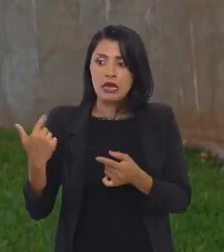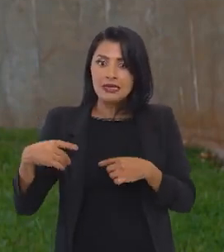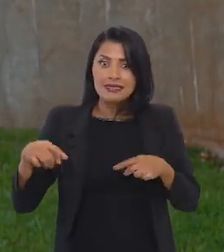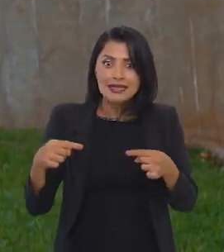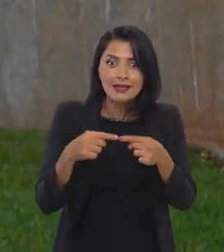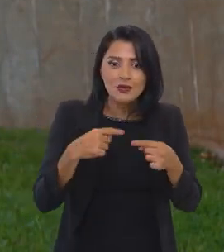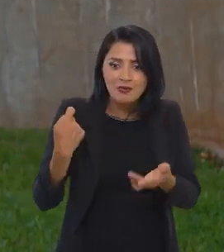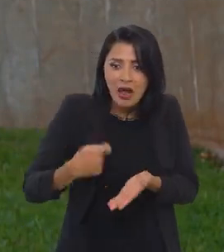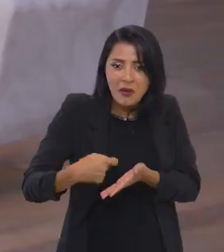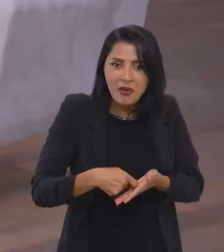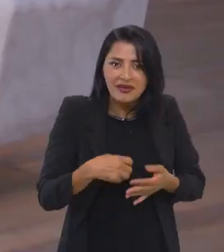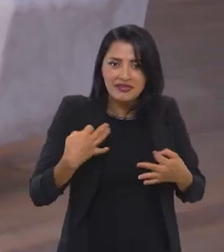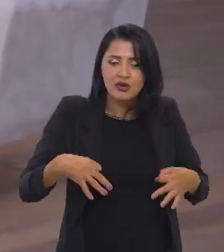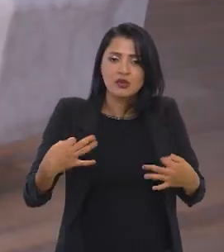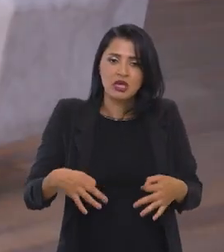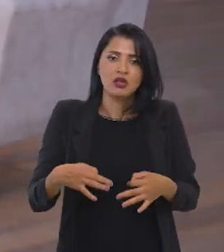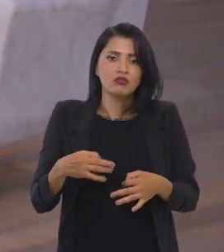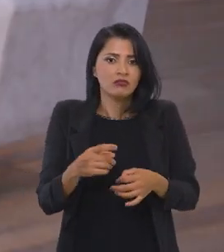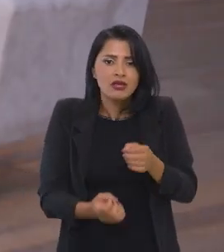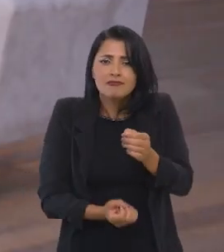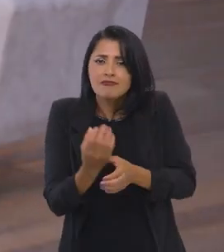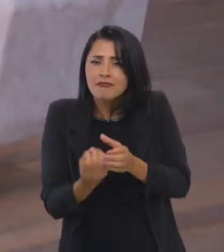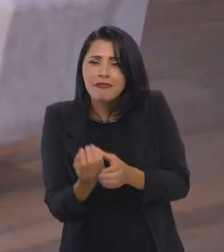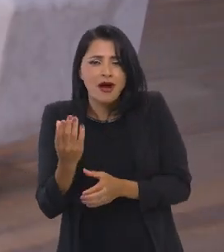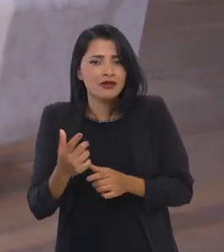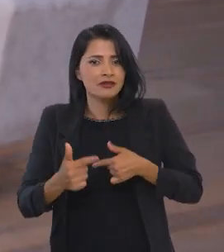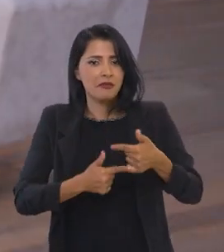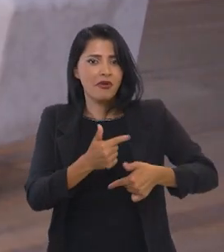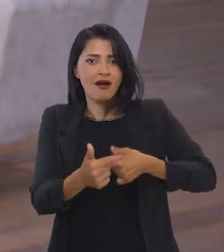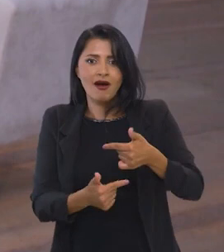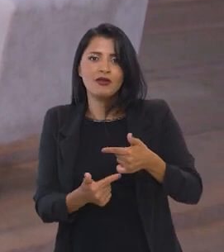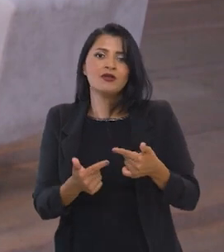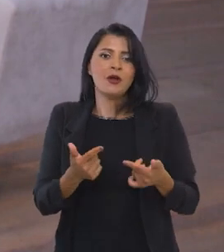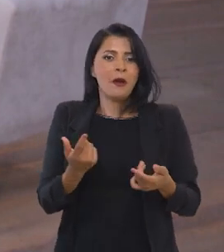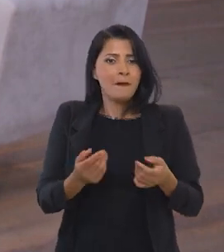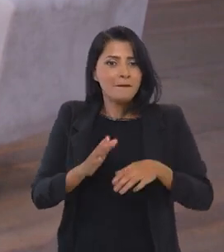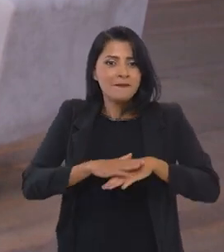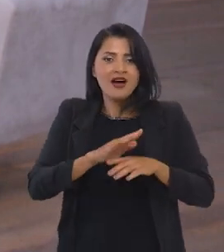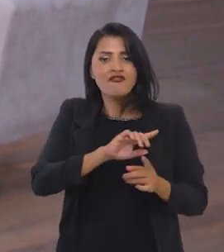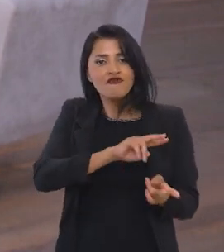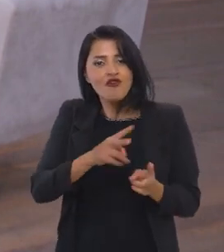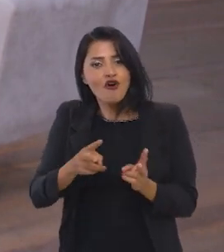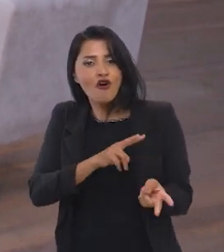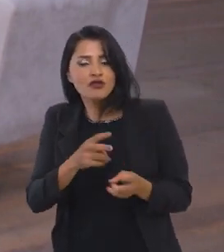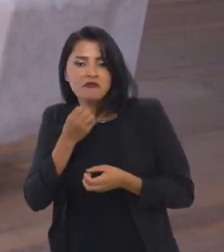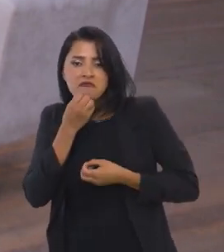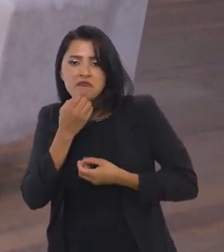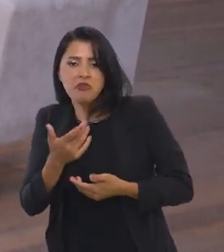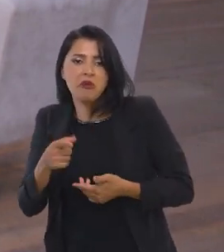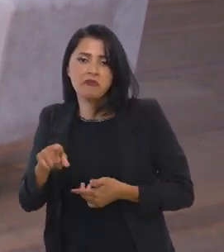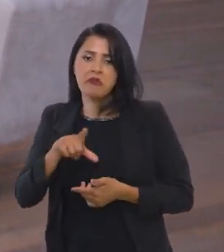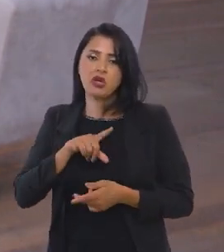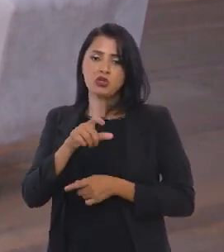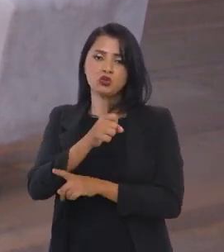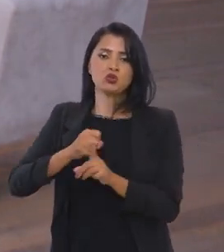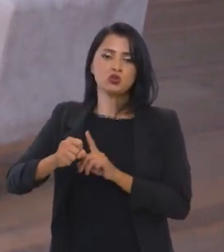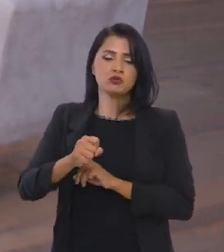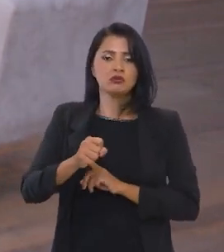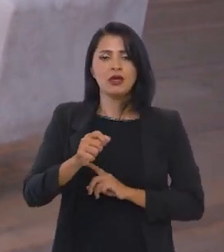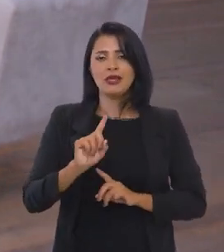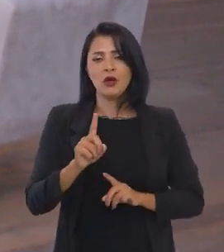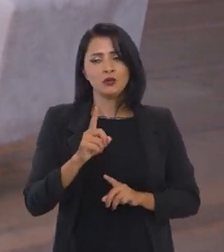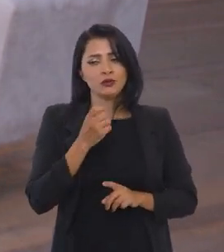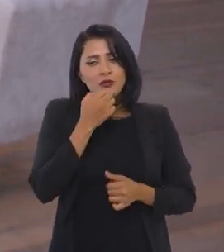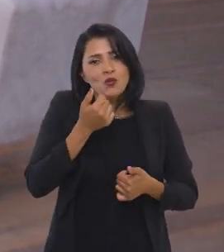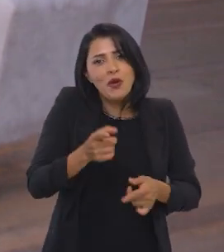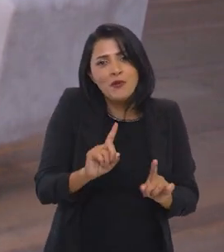quando mais regular ele tiver, mais isso gera emprego, mais isso volta em benefícios para a sociedade. Então, não é interessante